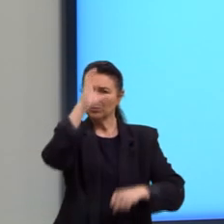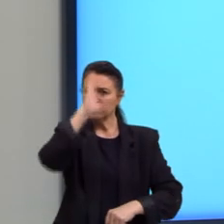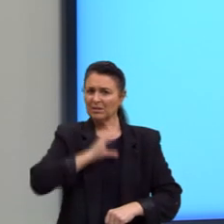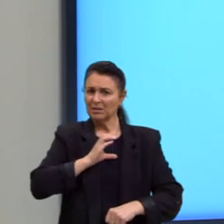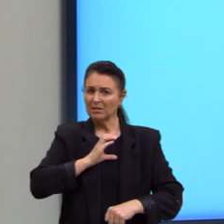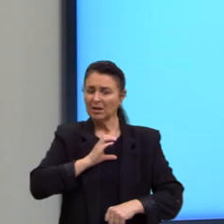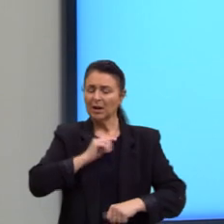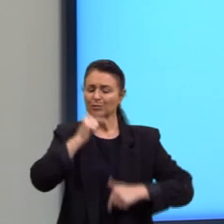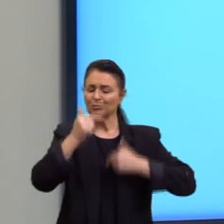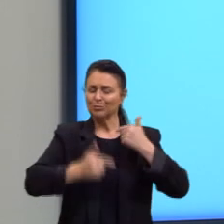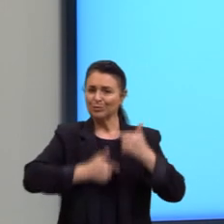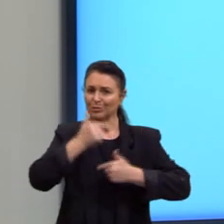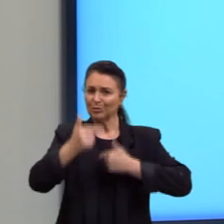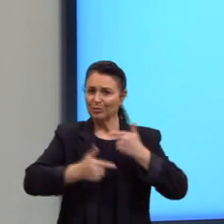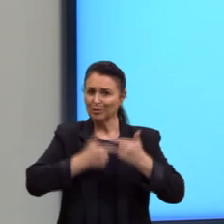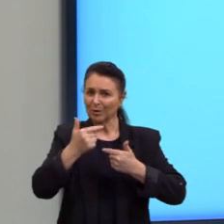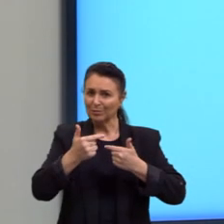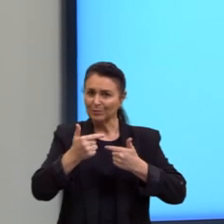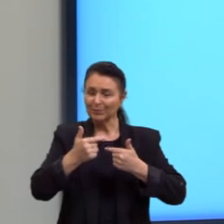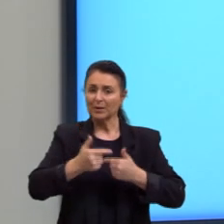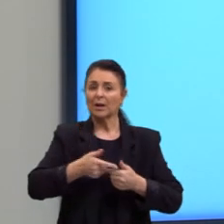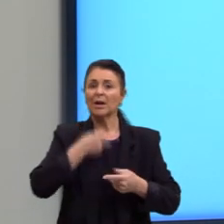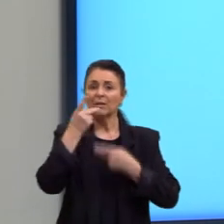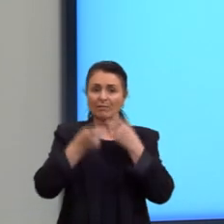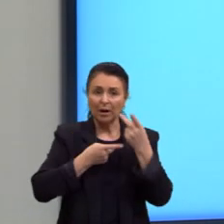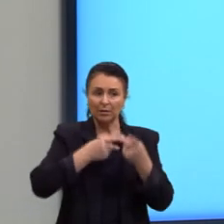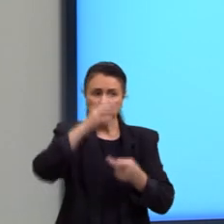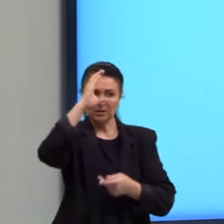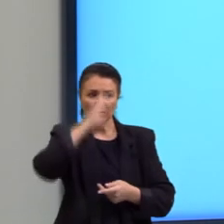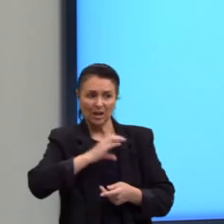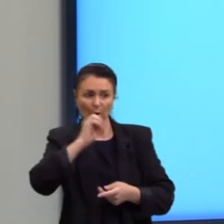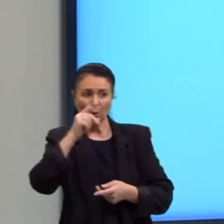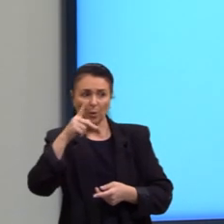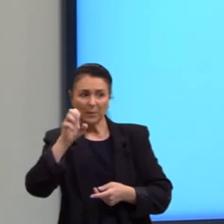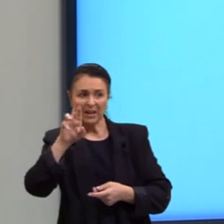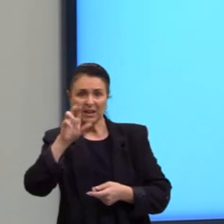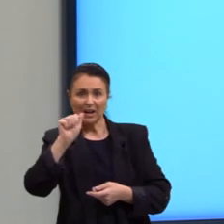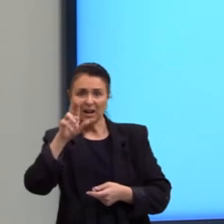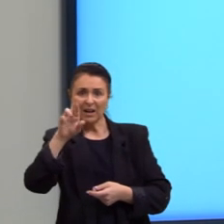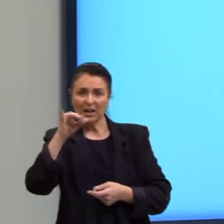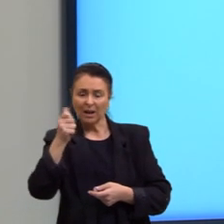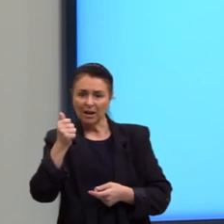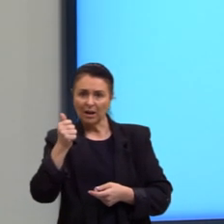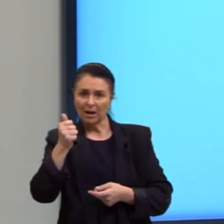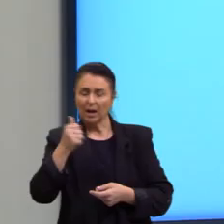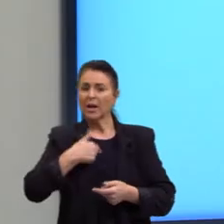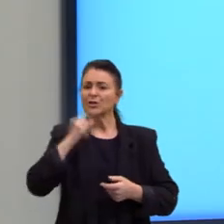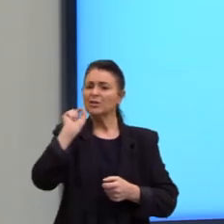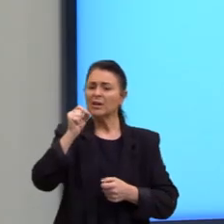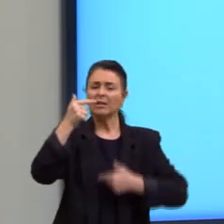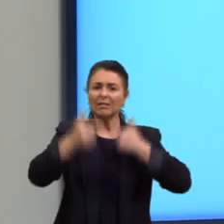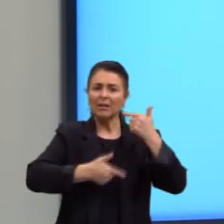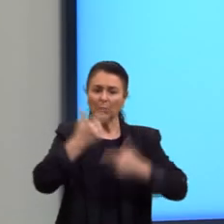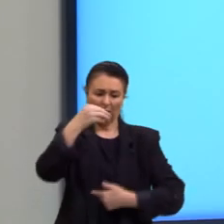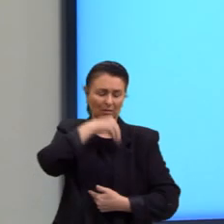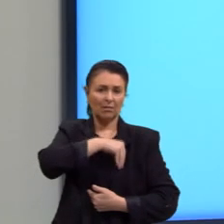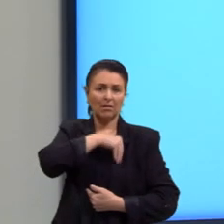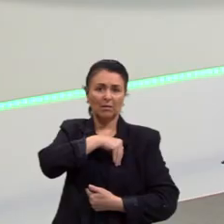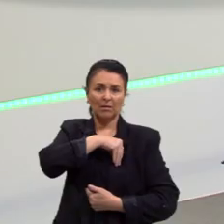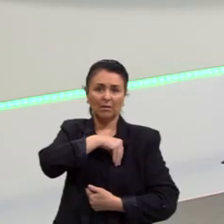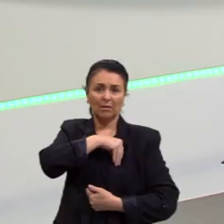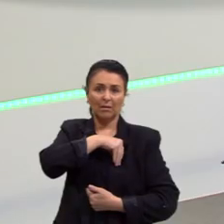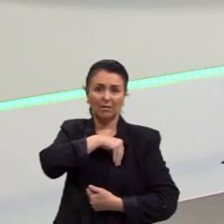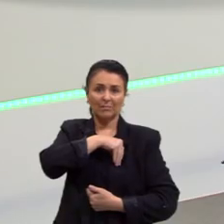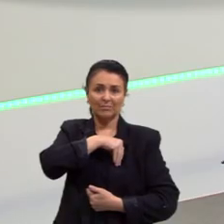Carvalho fala em cidadania operária. Abro aspas, fecho aspas. Essa expressão é dele. Citei José Murilo de Carvalho.